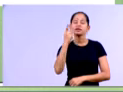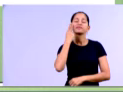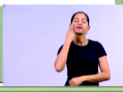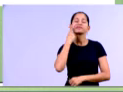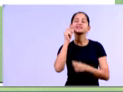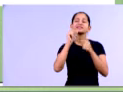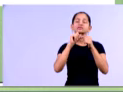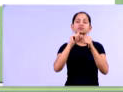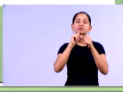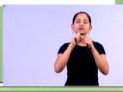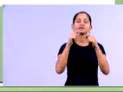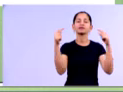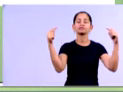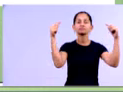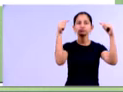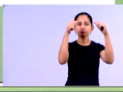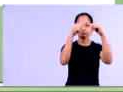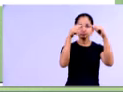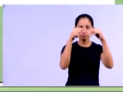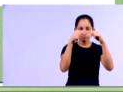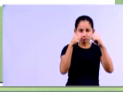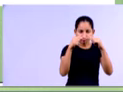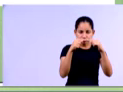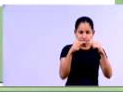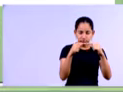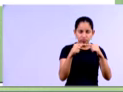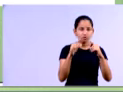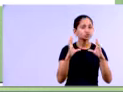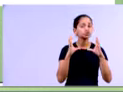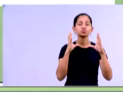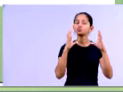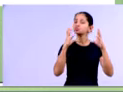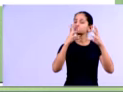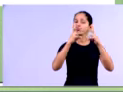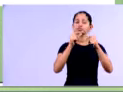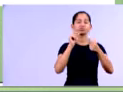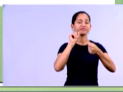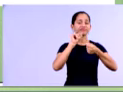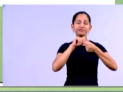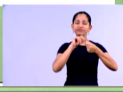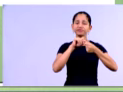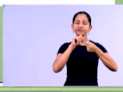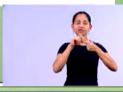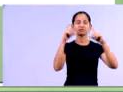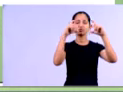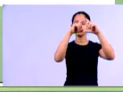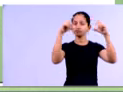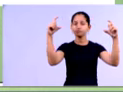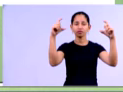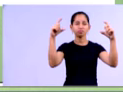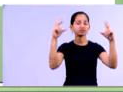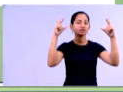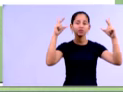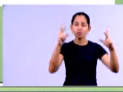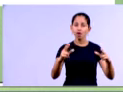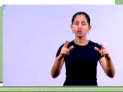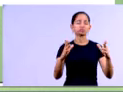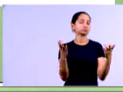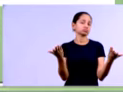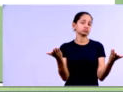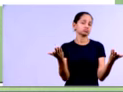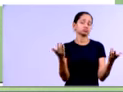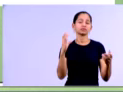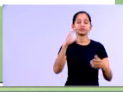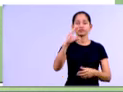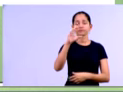fazendo, gente? Estamos pegando cada valor, né, da conta e dividindo pelo total do ativo e multiplicando por 100. Aqui, a conta clientes